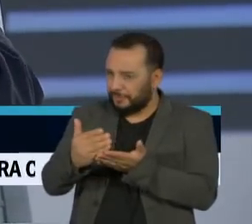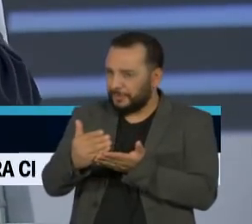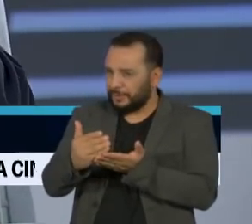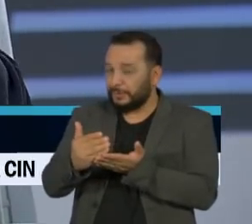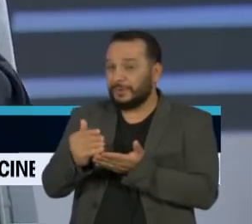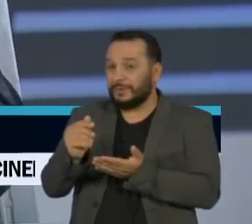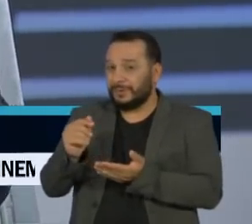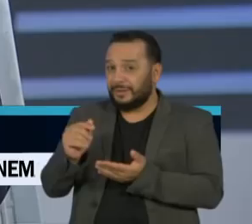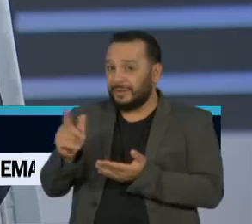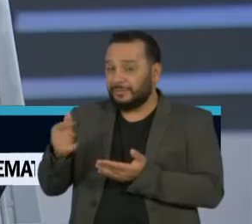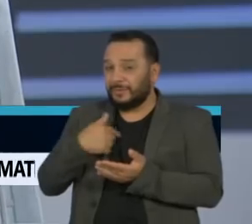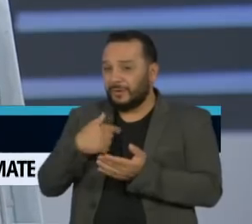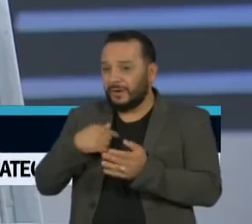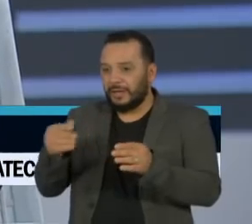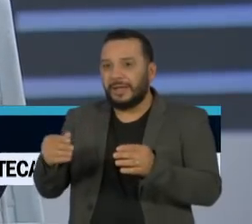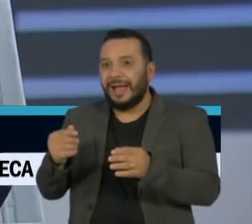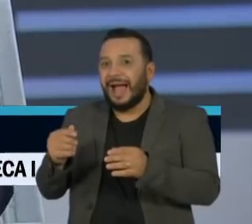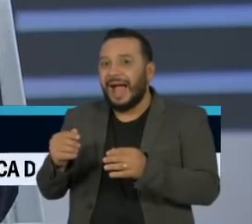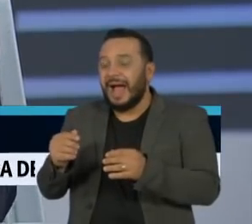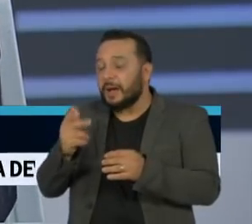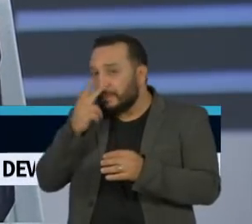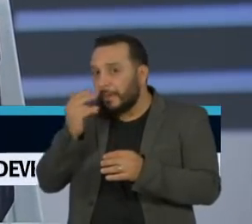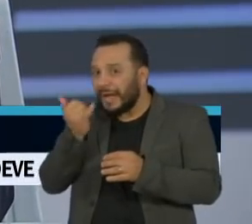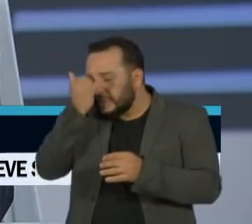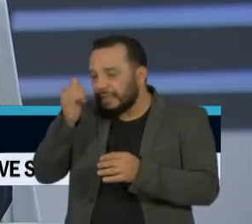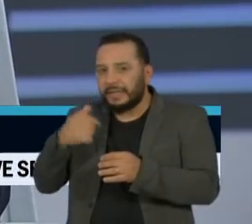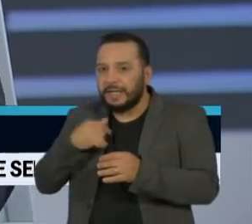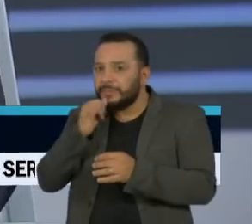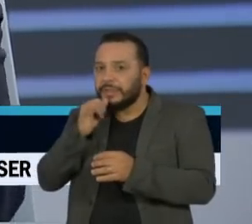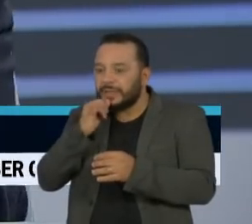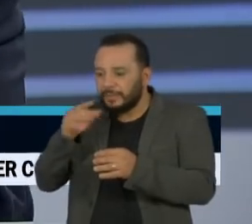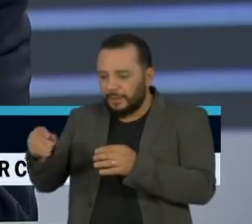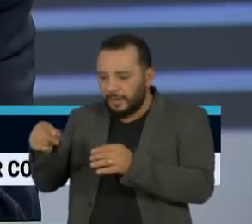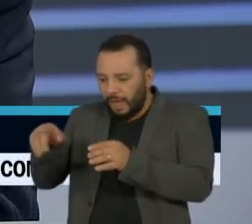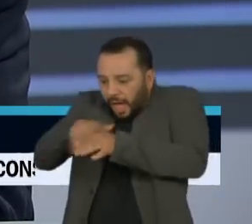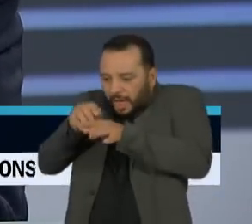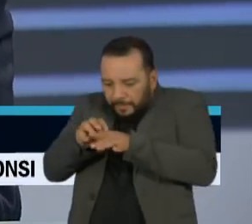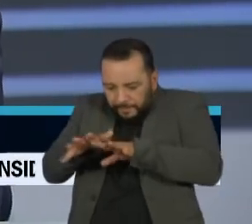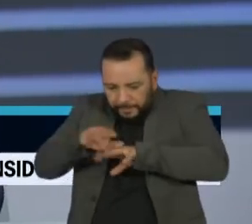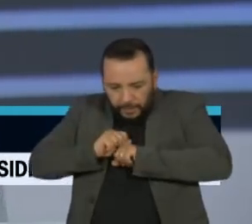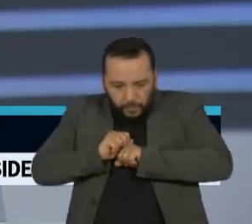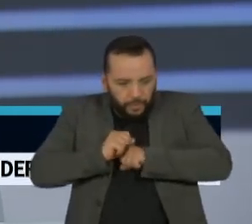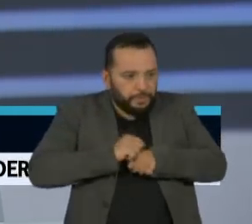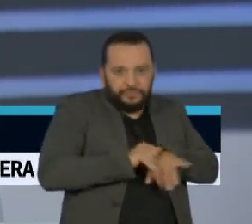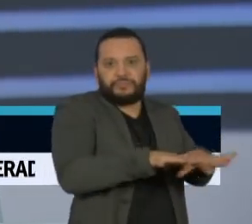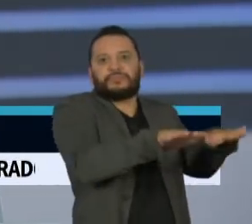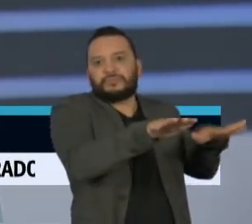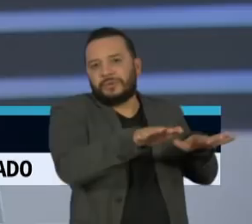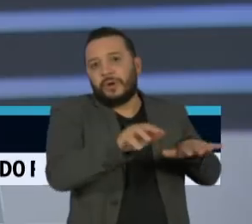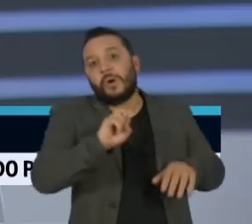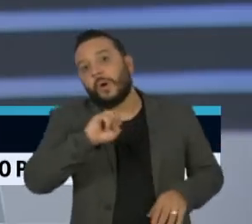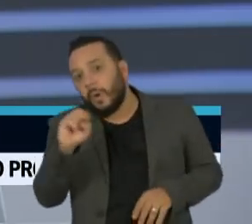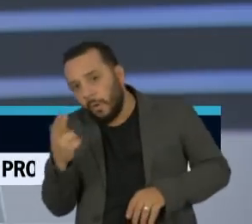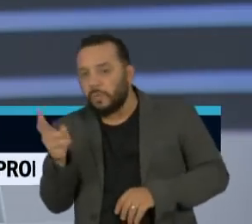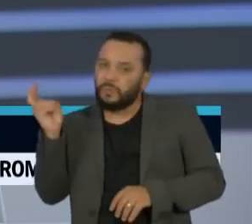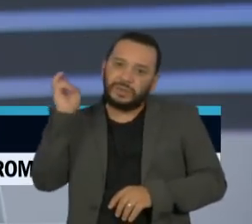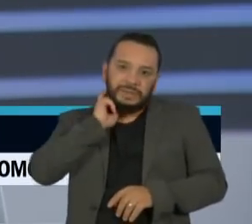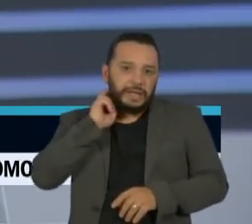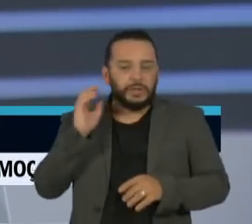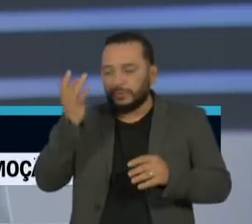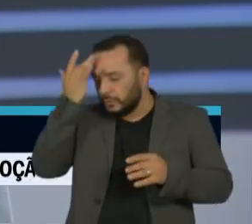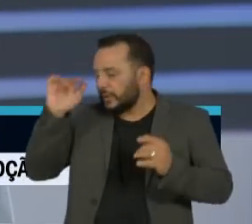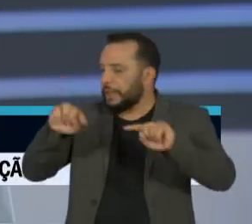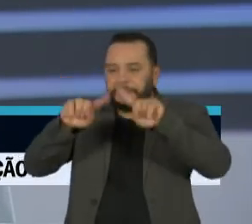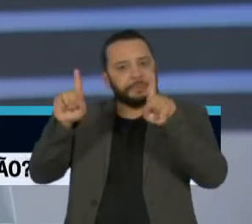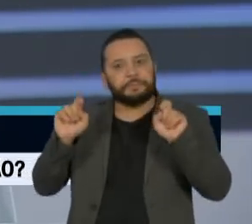surgiu por um acidente e tal. Essa história só vai ser descoberta e vai ser descoberta, porque, assim como qualquer criminoso,